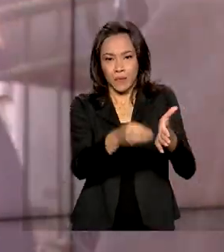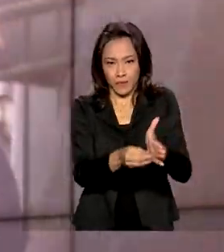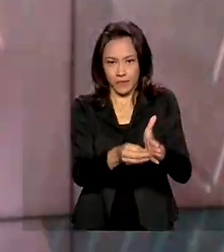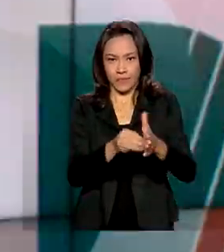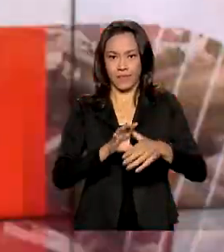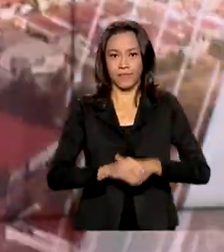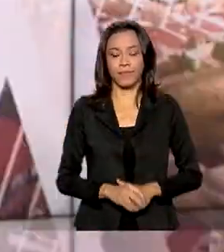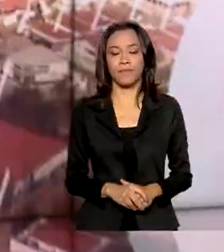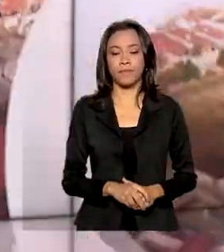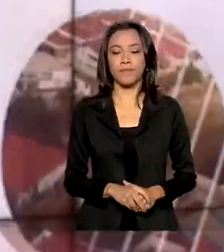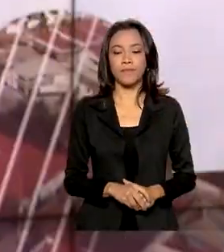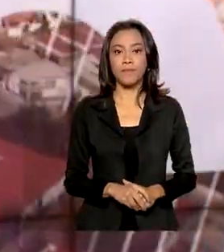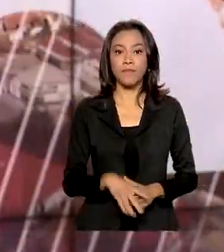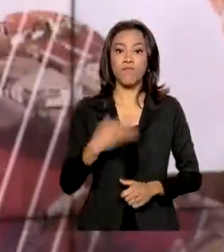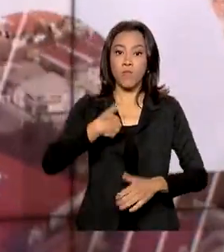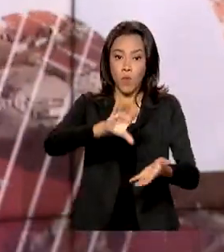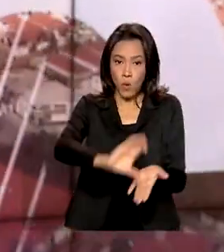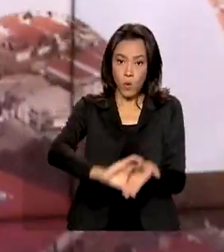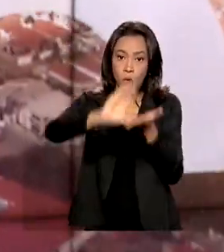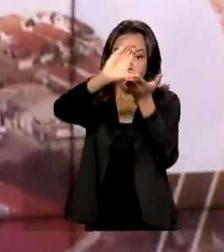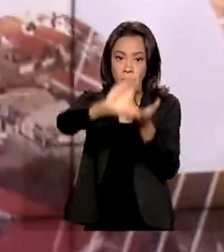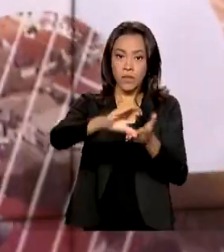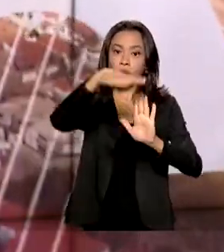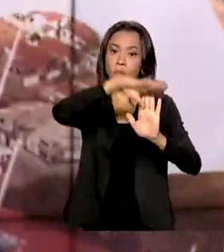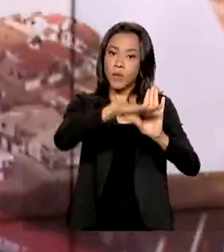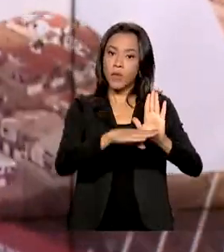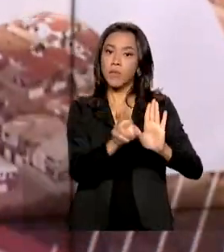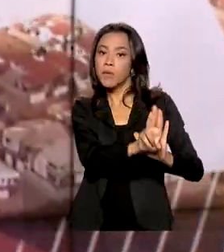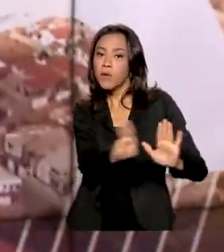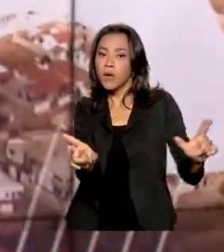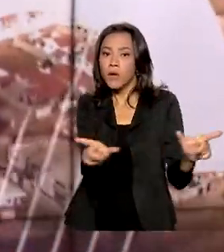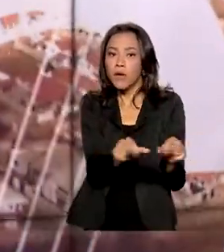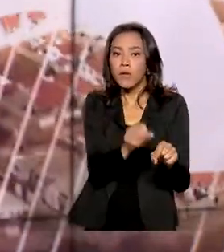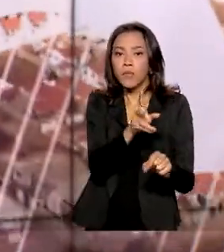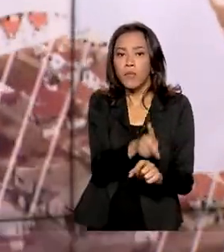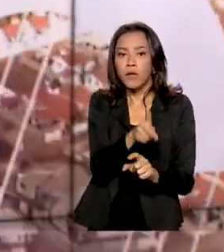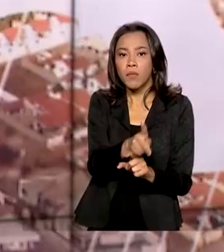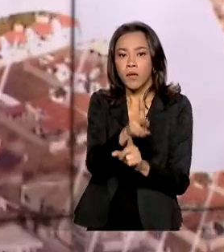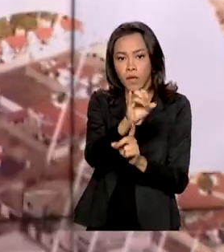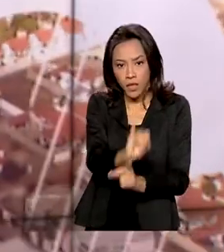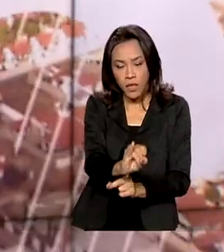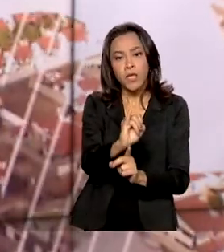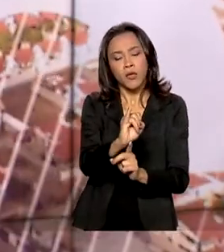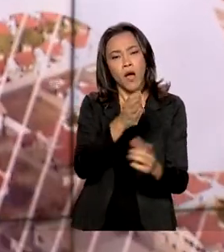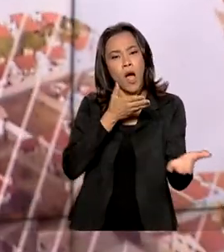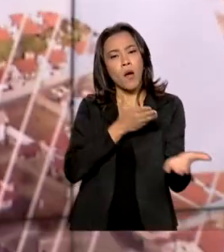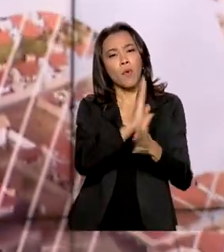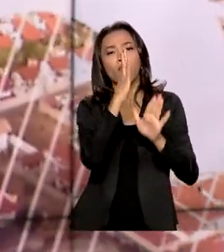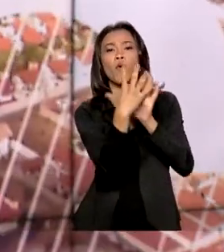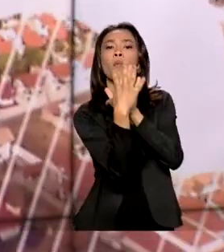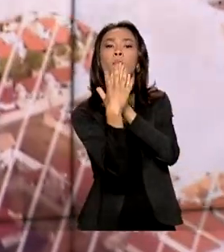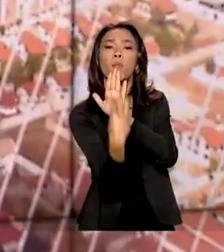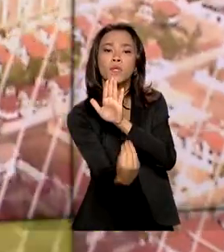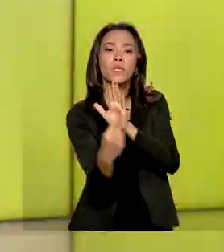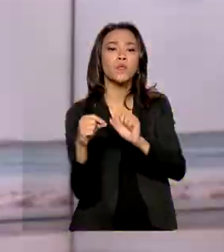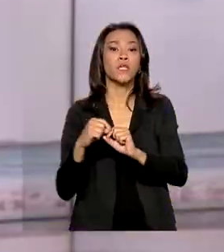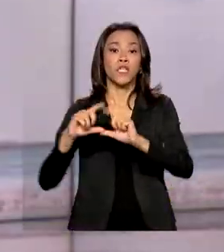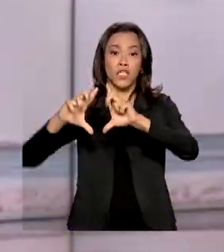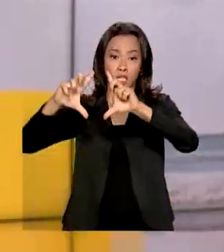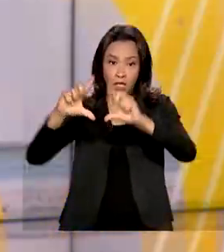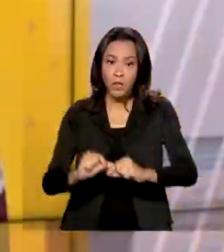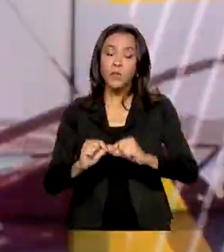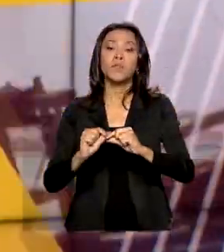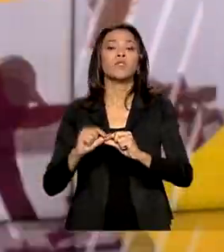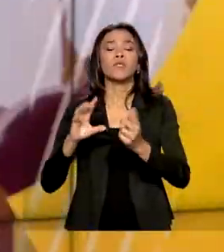O Conselho do Programa de Parceria de Investimentos, o PPI, aprovou o modelo de desestatização da Eletrobras e de